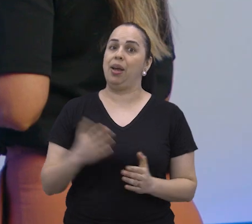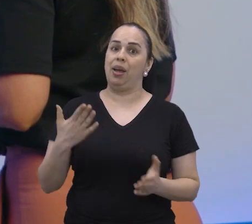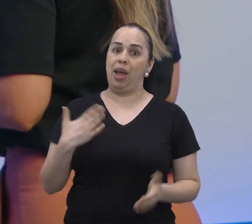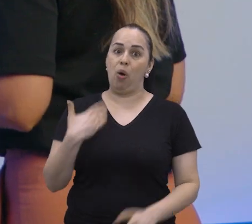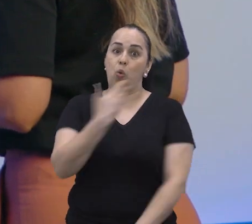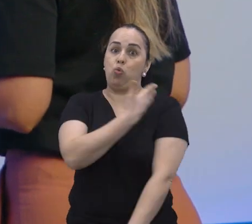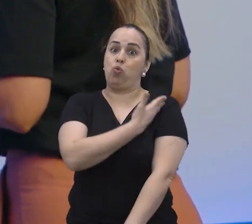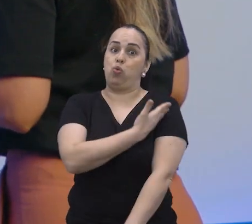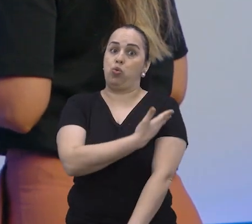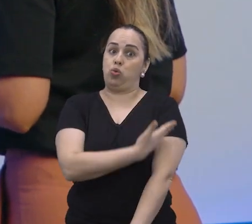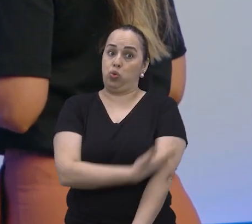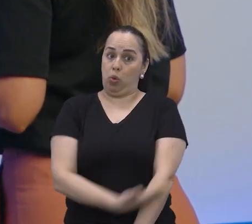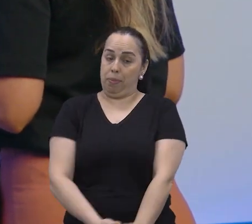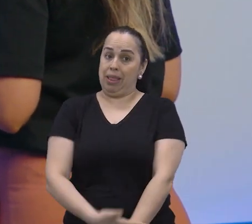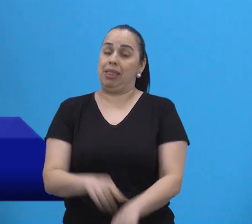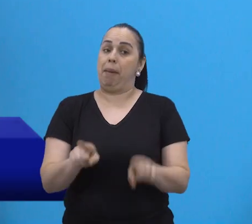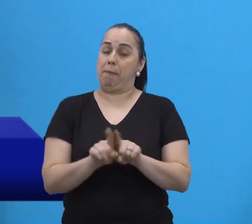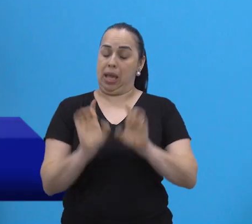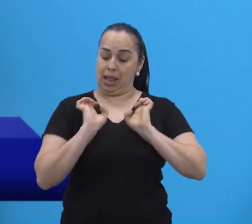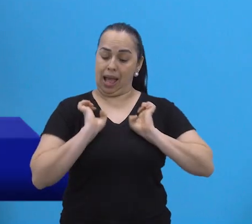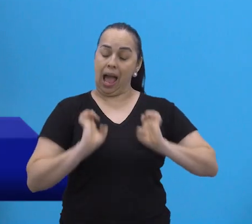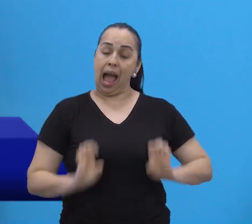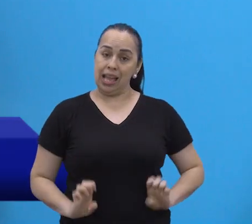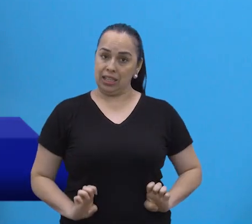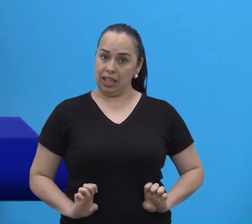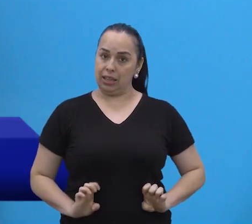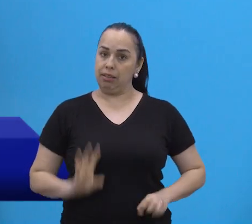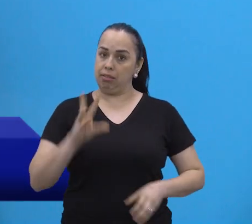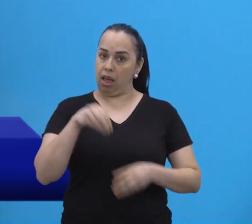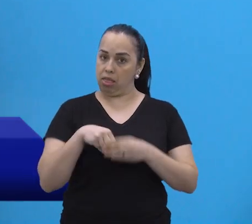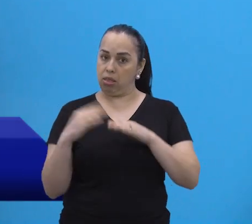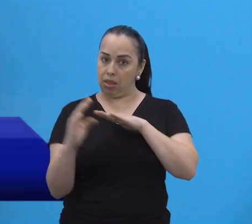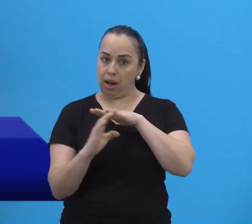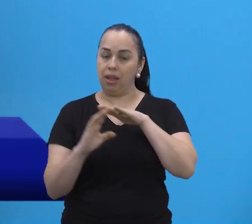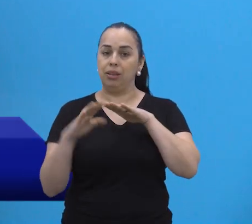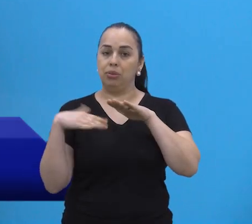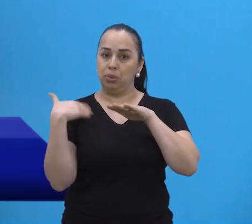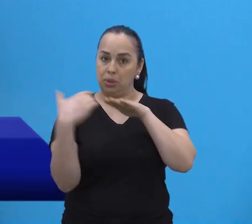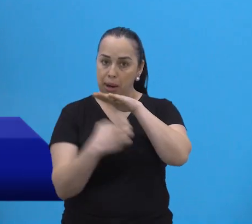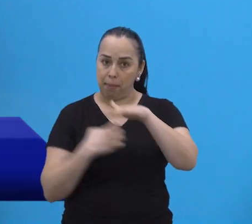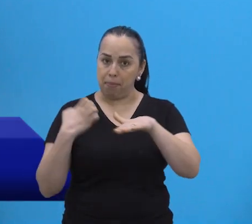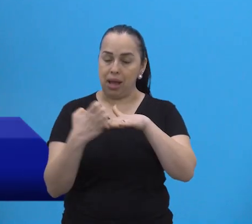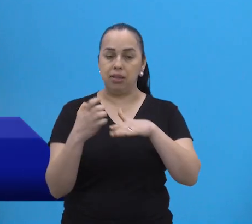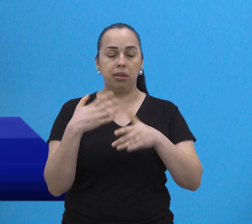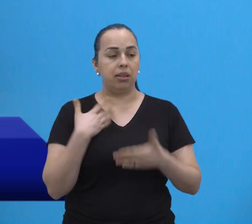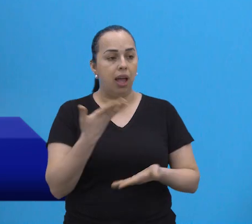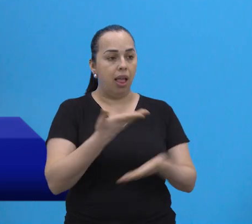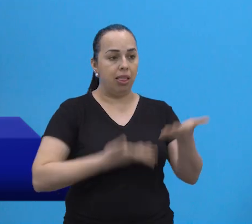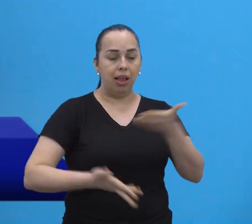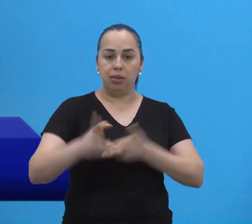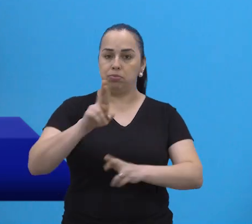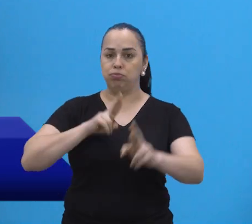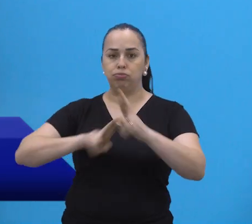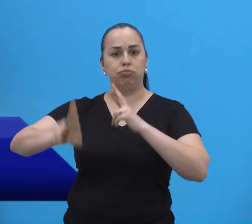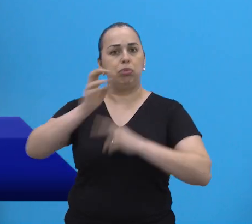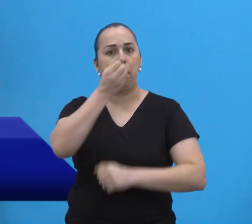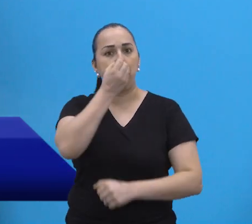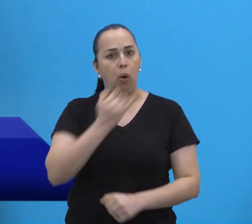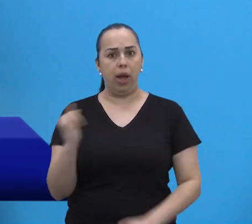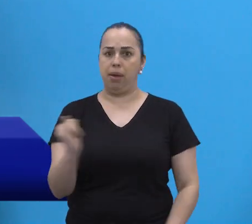Pois é, Fran. Ter esse hábito, né? Essa etiqueta no ambiente de trabalho ali, pessoalmente com os colegas, Ter esse bom